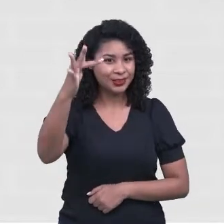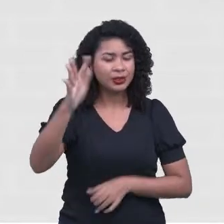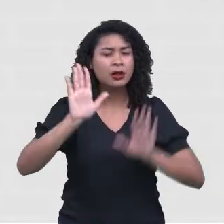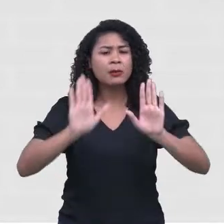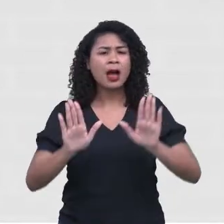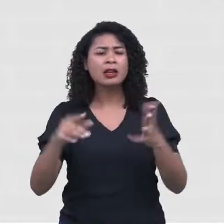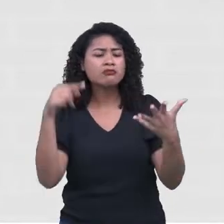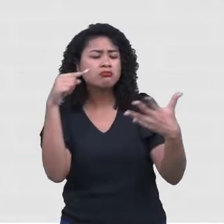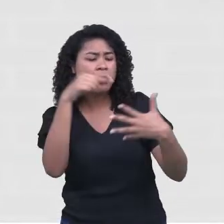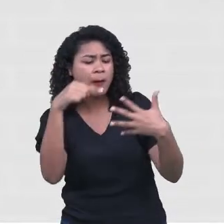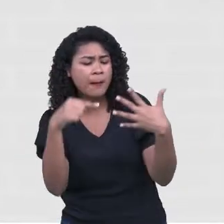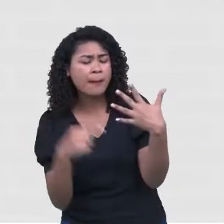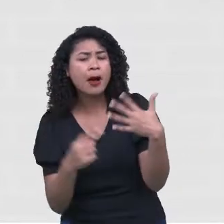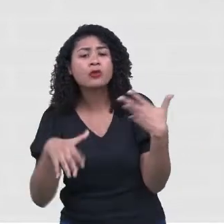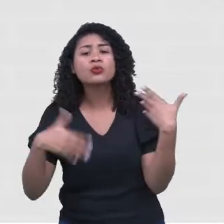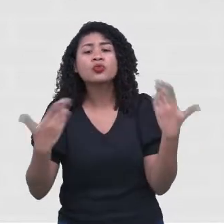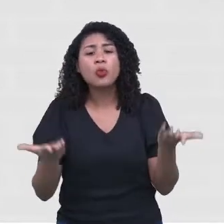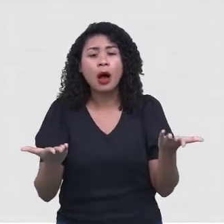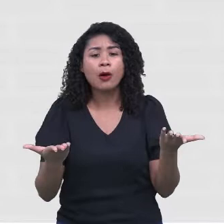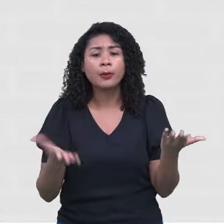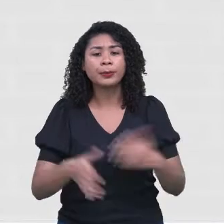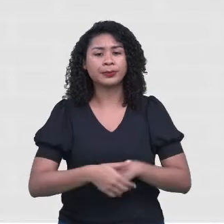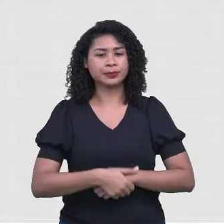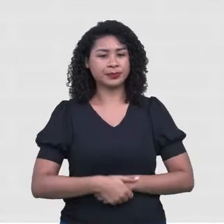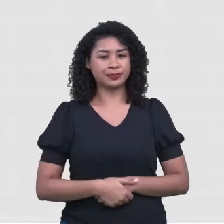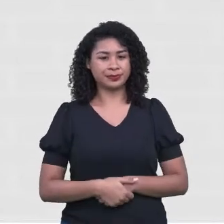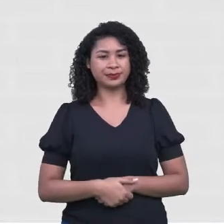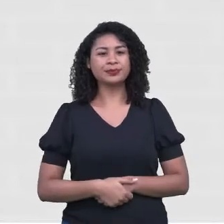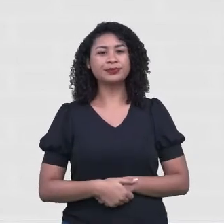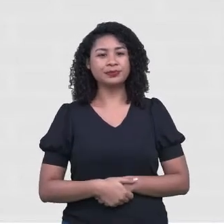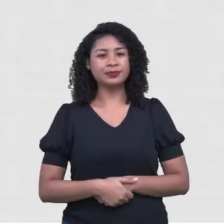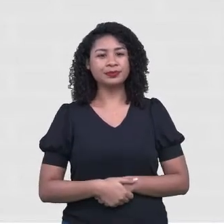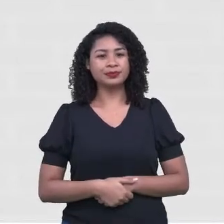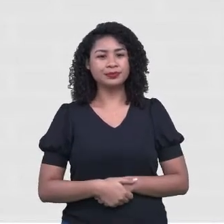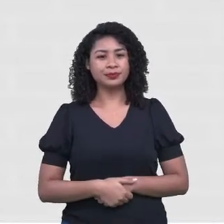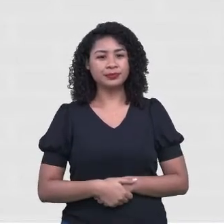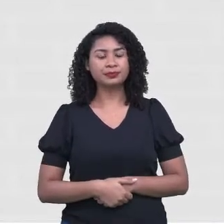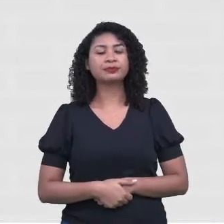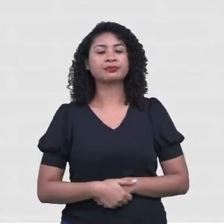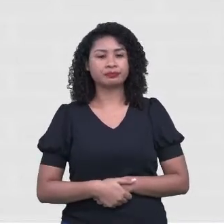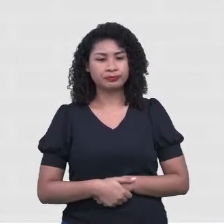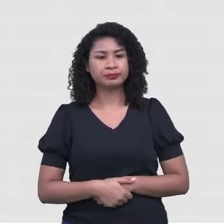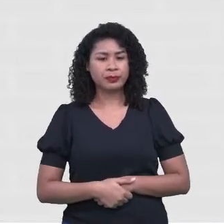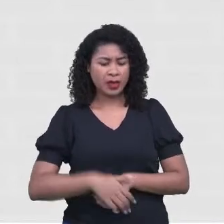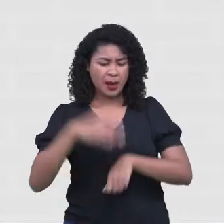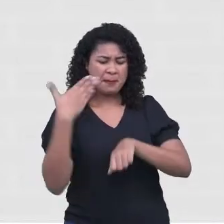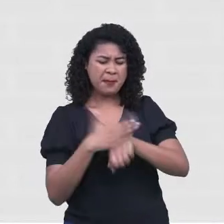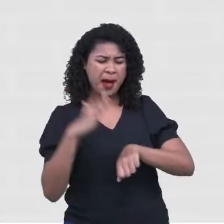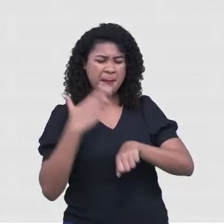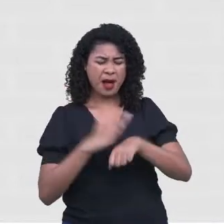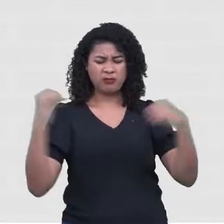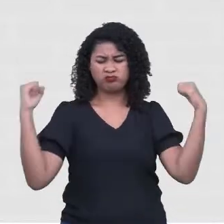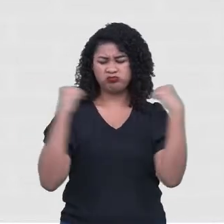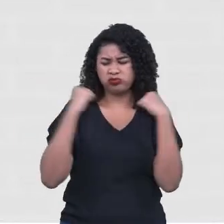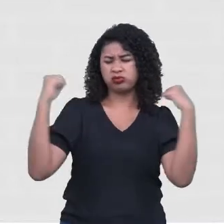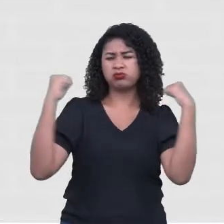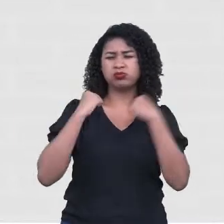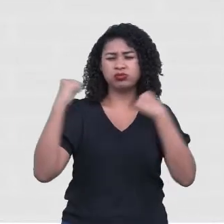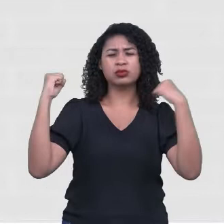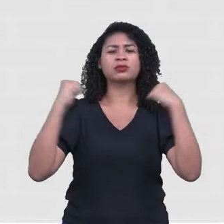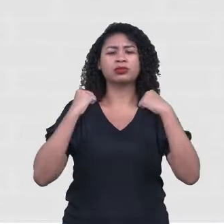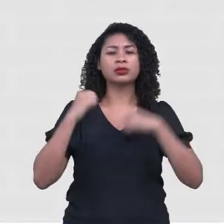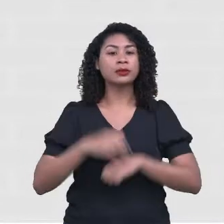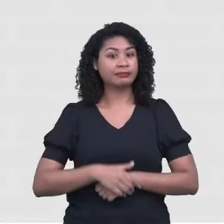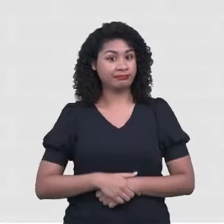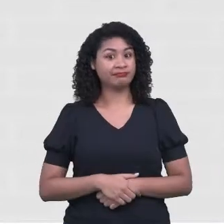itens que nós podemos elencar? Vamos lá, colocar. Atividade física. Gente, isso